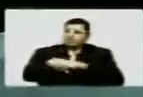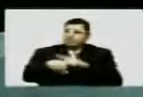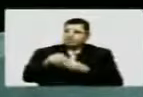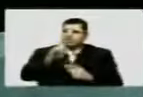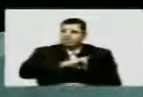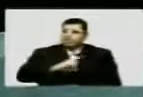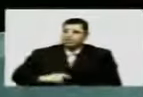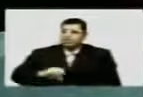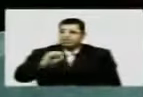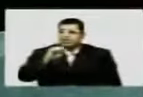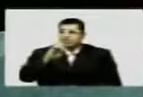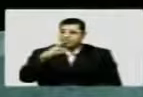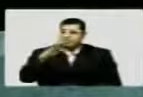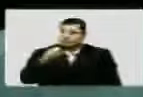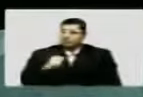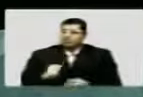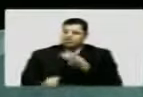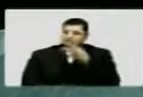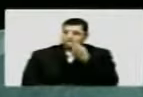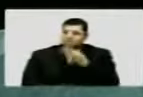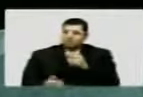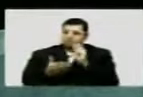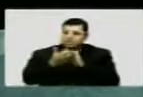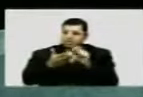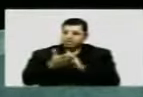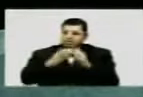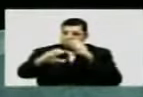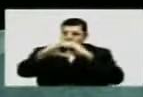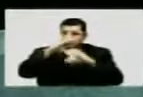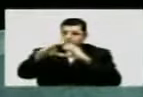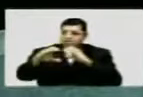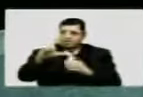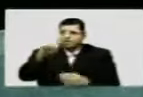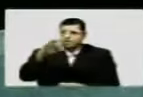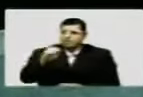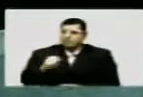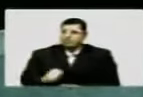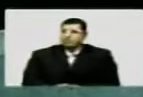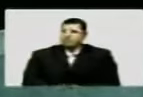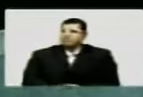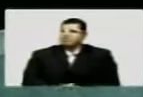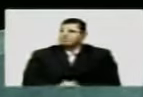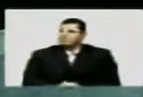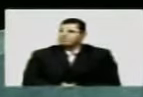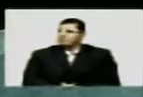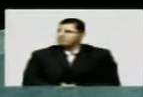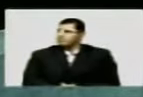o tempo com o deputado Sinesio Campos. Sr. Presidente, eu quero me escrever para um comunicado de liderança para o OBSEC.